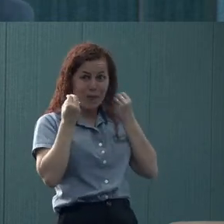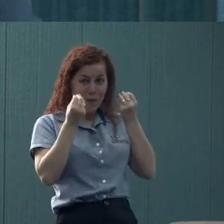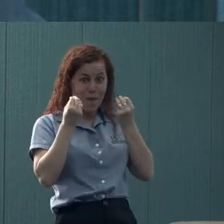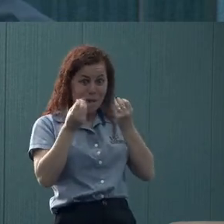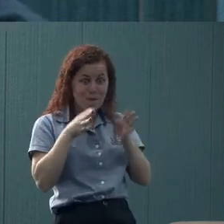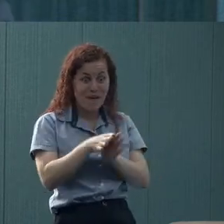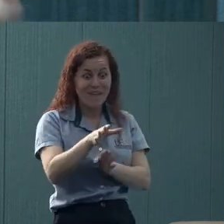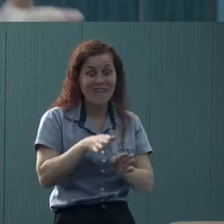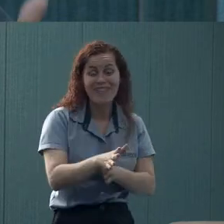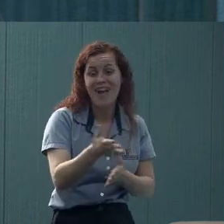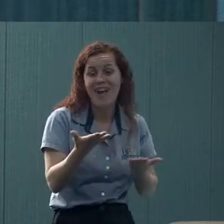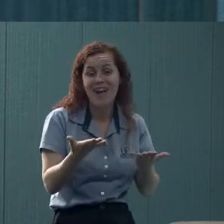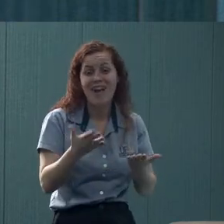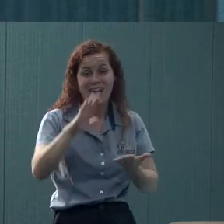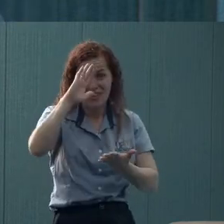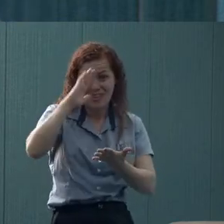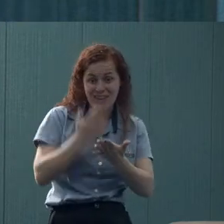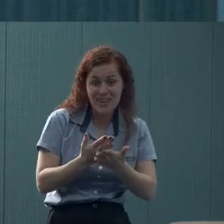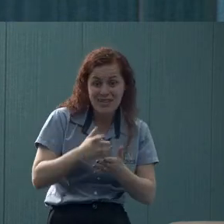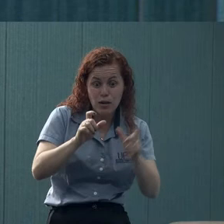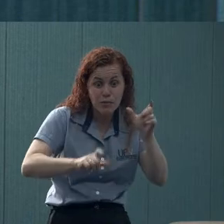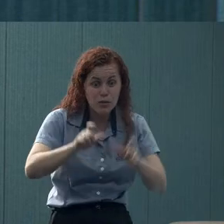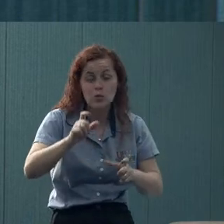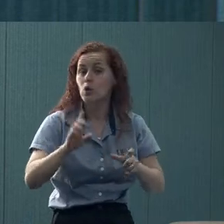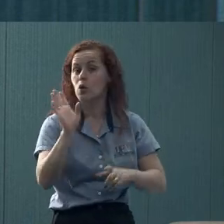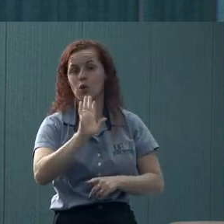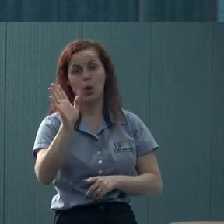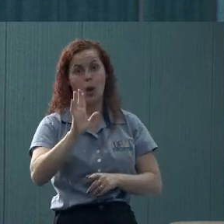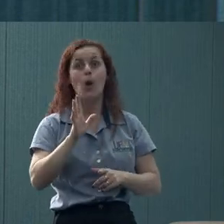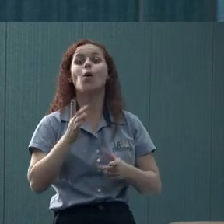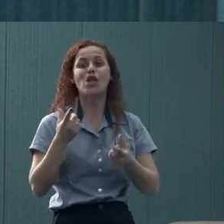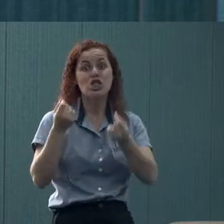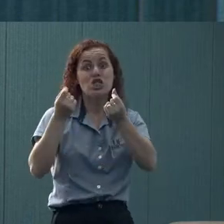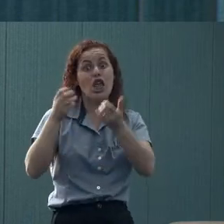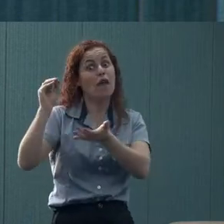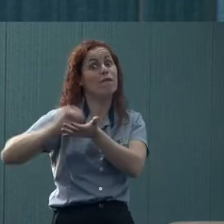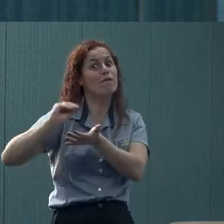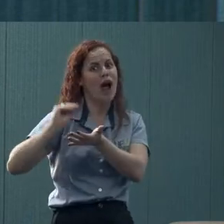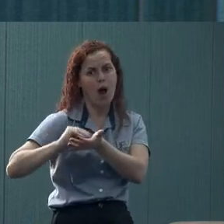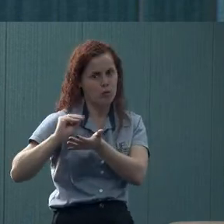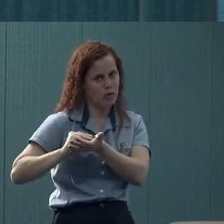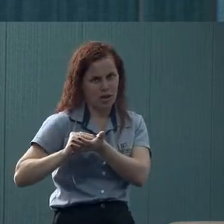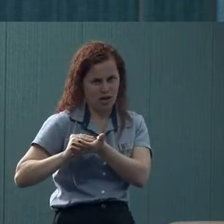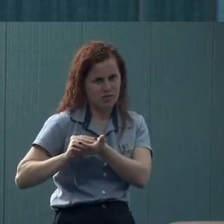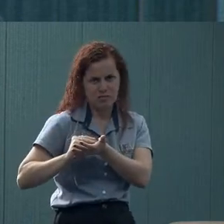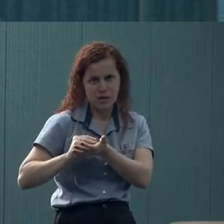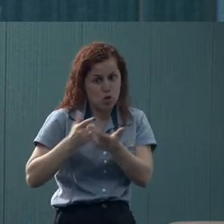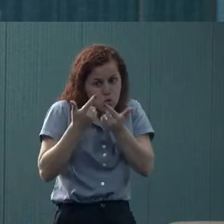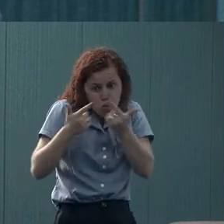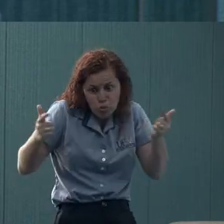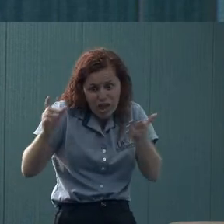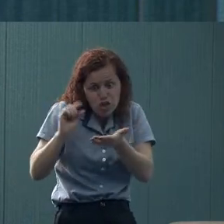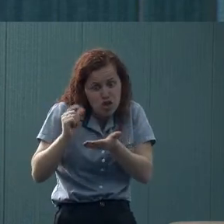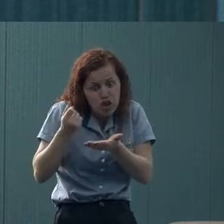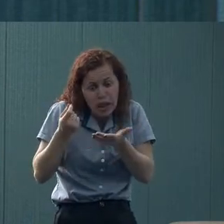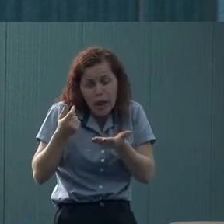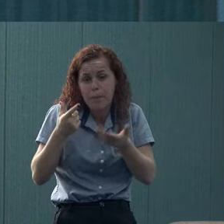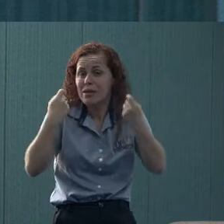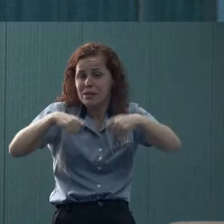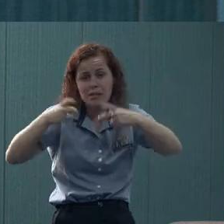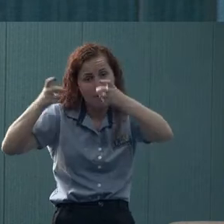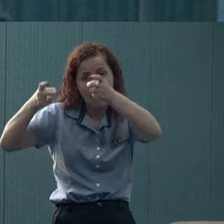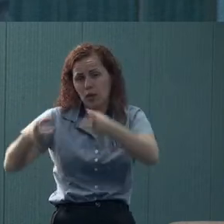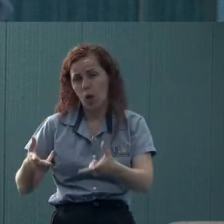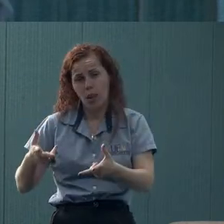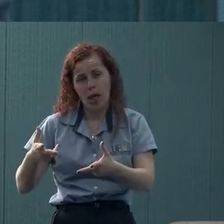de crença da pessoa? Não, é uma questão material. É uma questão prática de que, se não tem dinheiro, ela vai ter que ir embora.